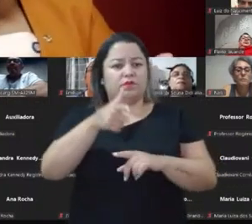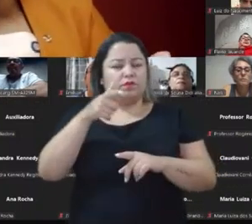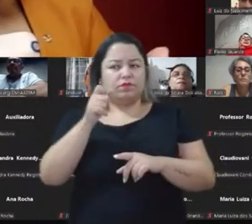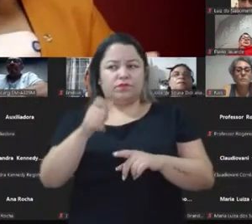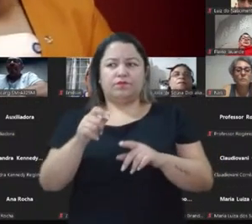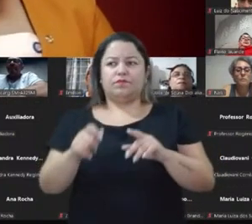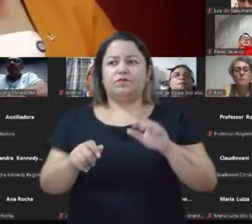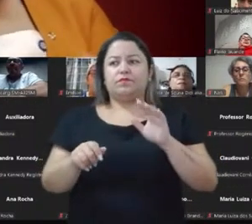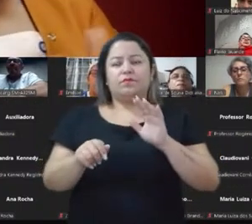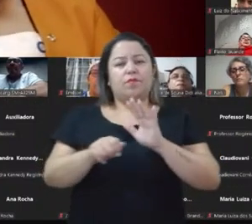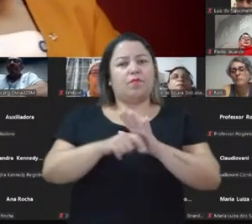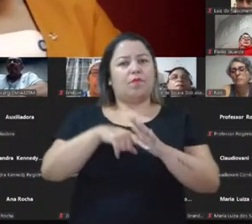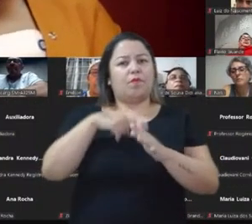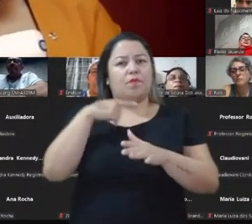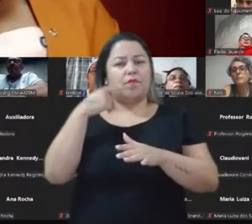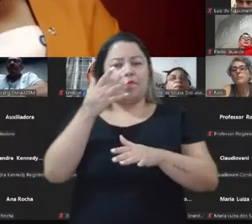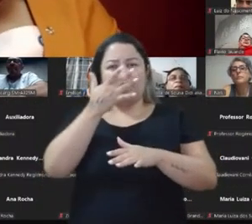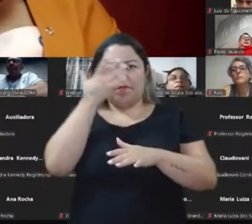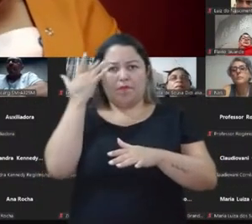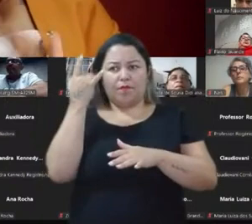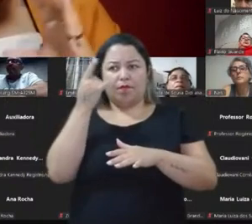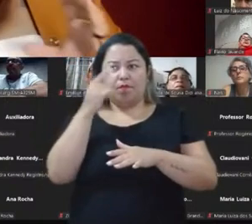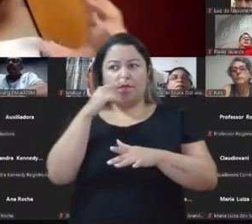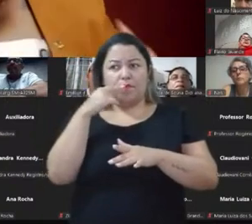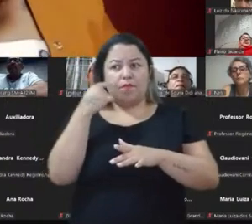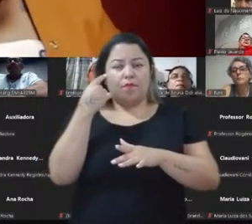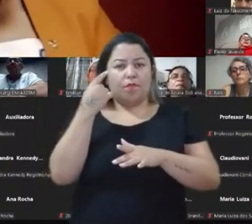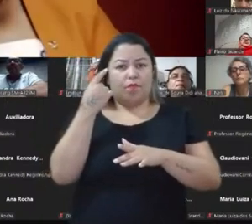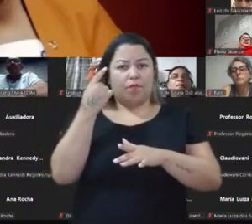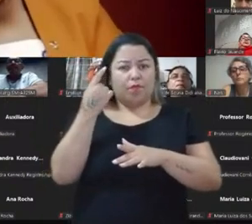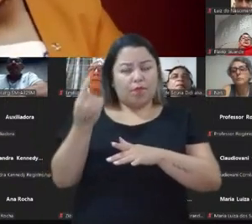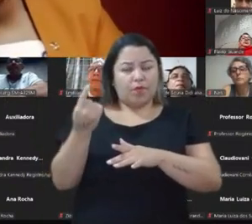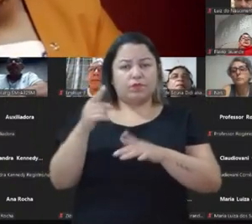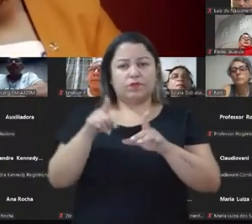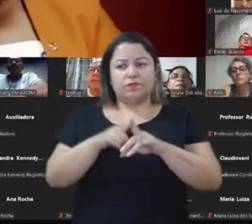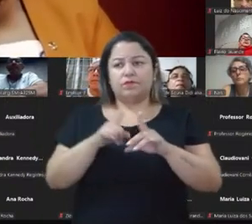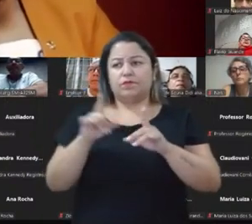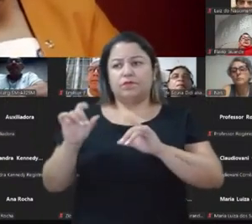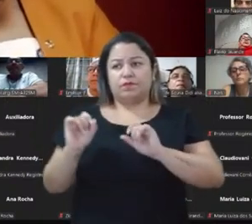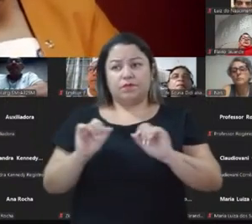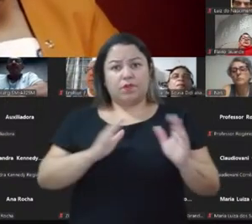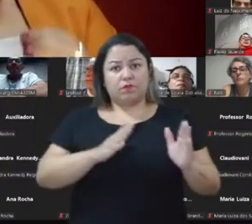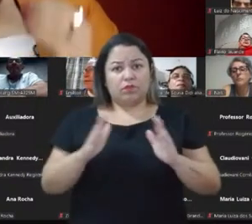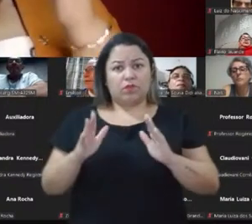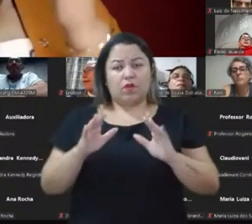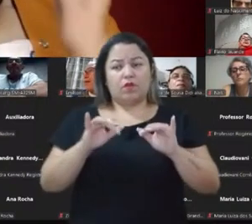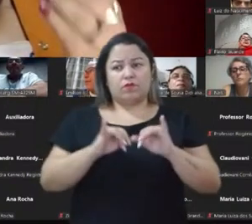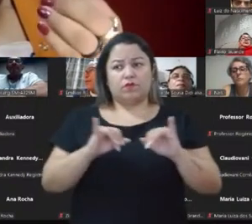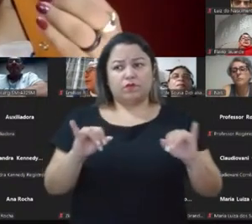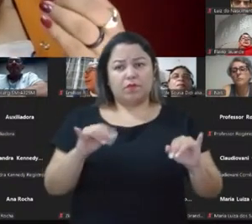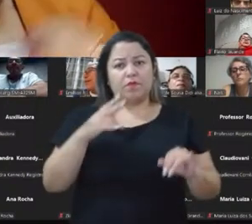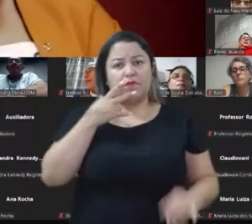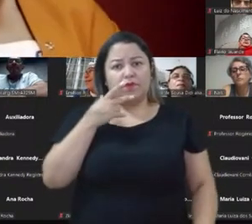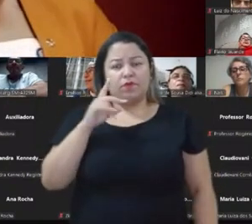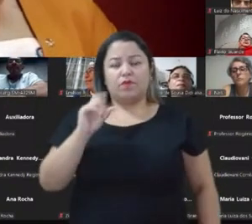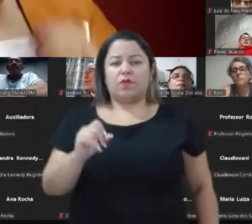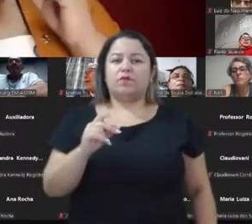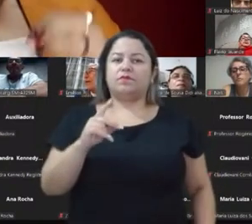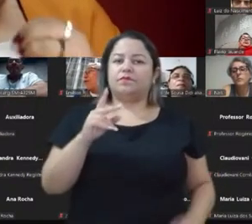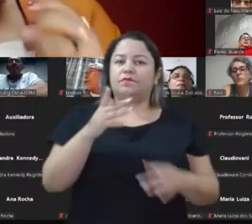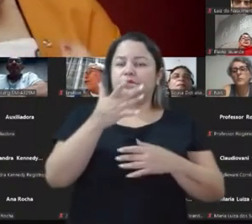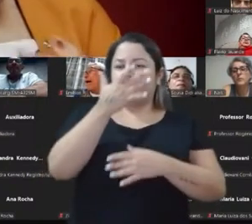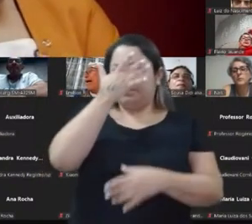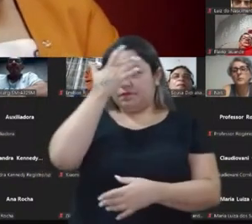de bandido bom e bandido morto, ou seja, há uma segmentação também dos dados para falar com as pessoas